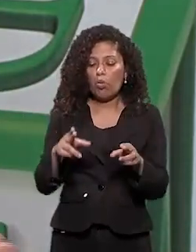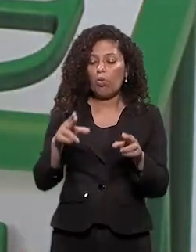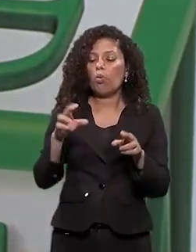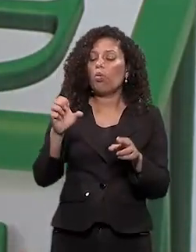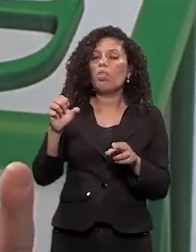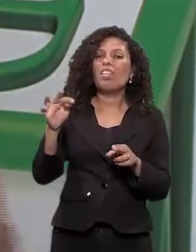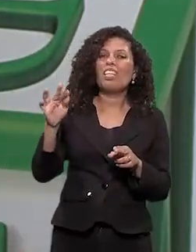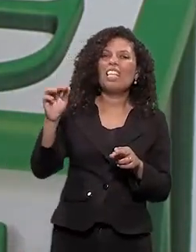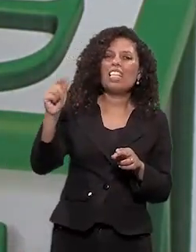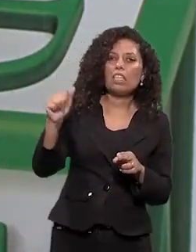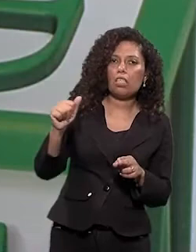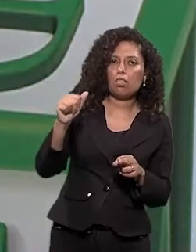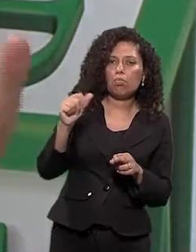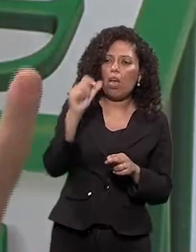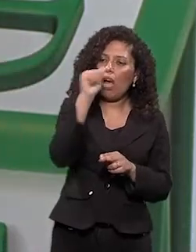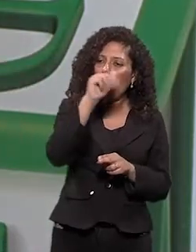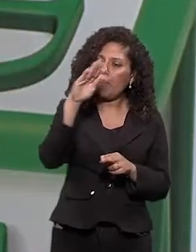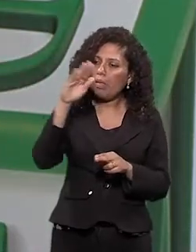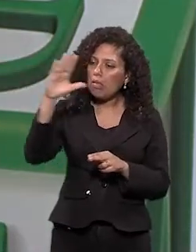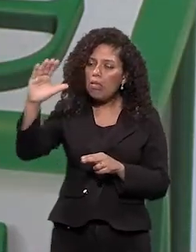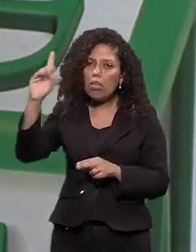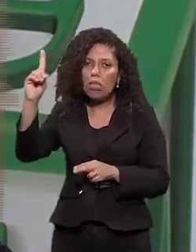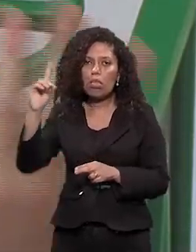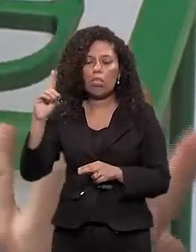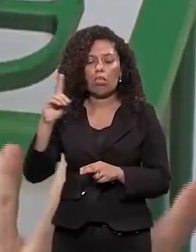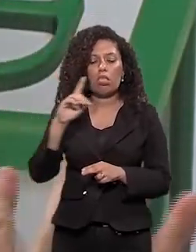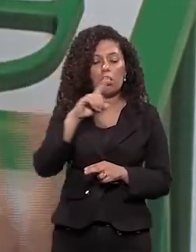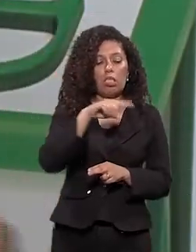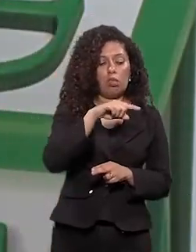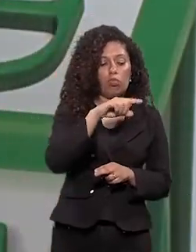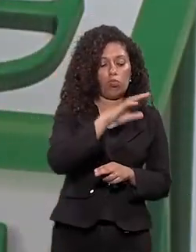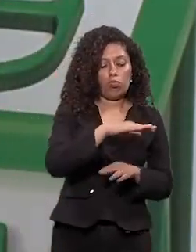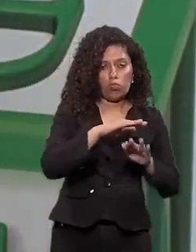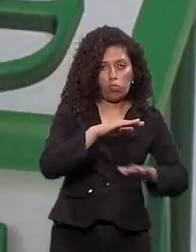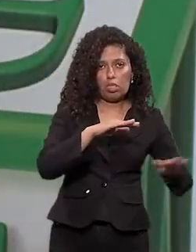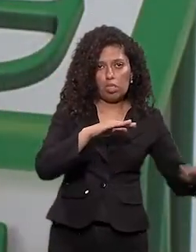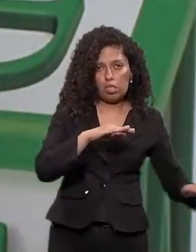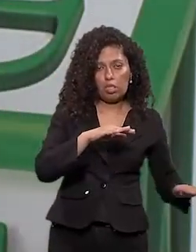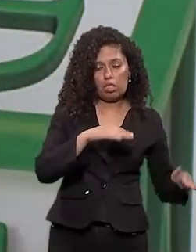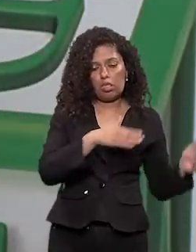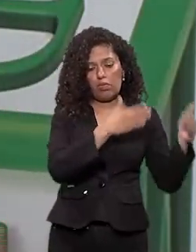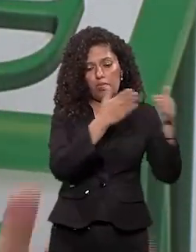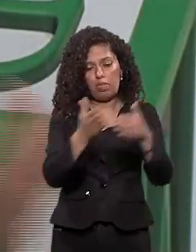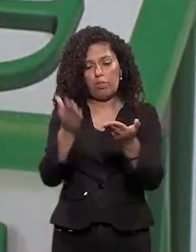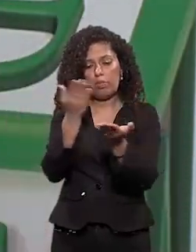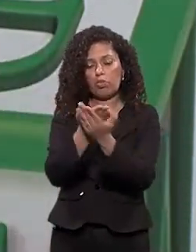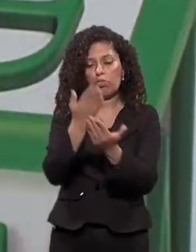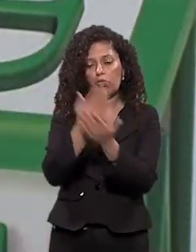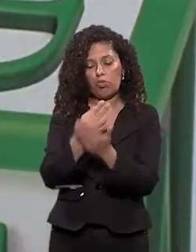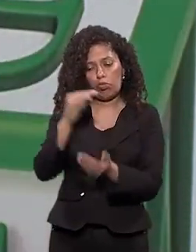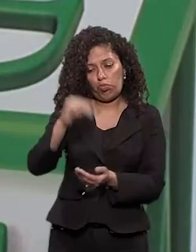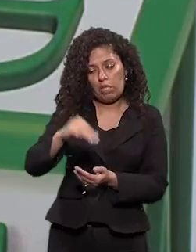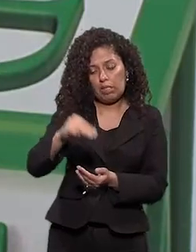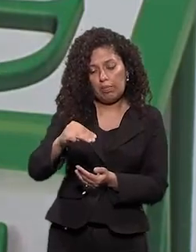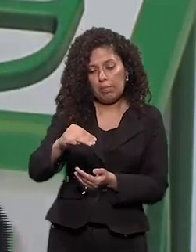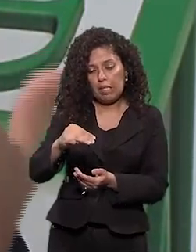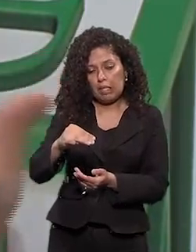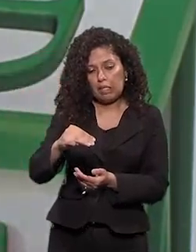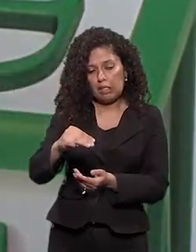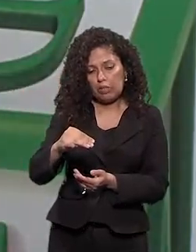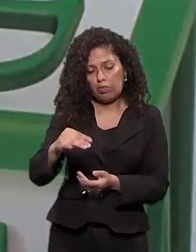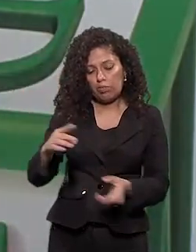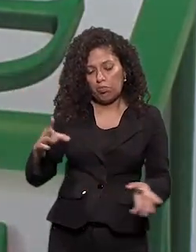E aí você começa a perceber É claro que também Como eles vivem isso na música Quando eles chegam na aula de matemática Eles também trazem esse conhecimento Que eles